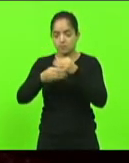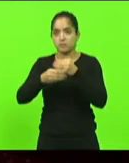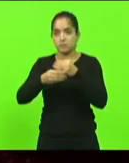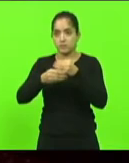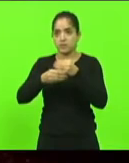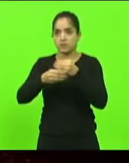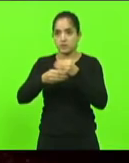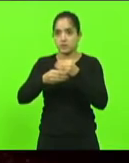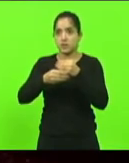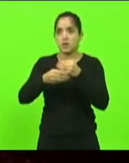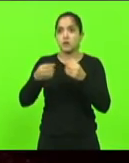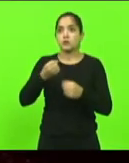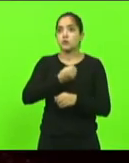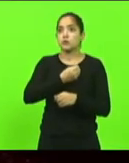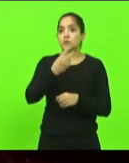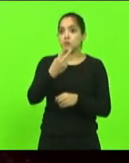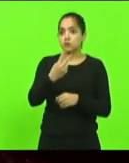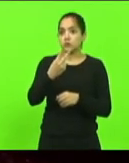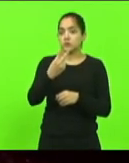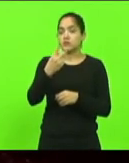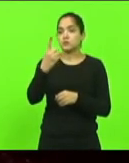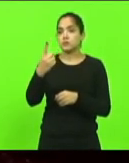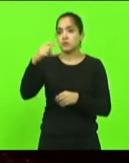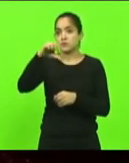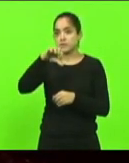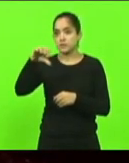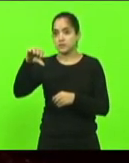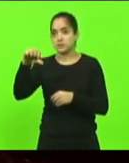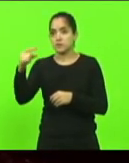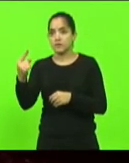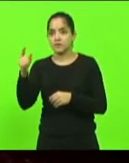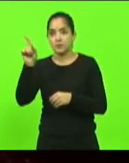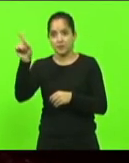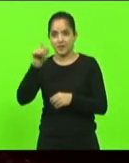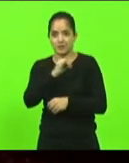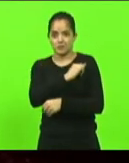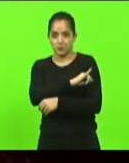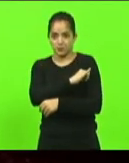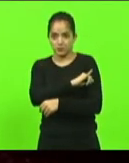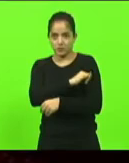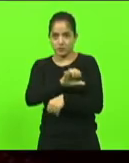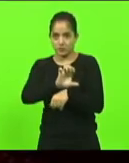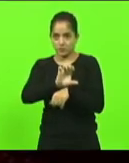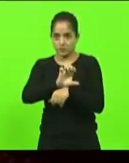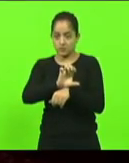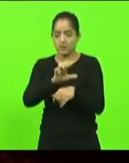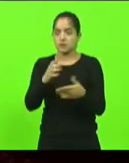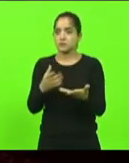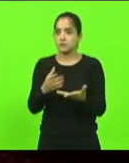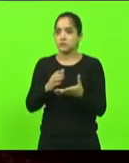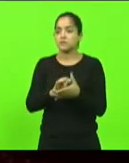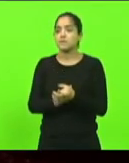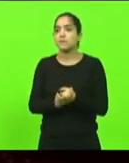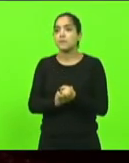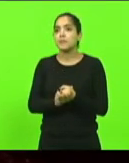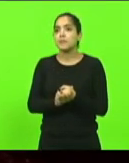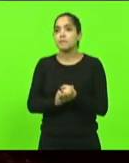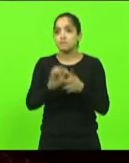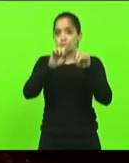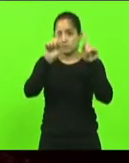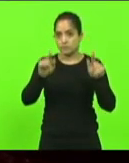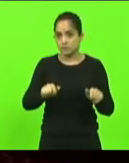número 2, de 1991, do Estado do Rio de Janeiro, que dispõe sobre o regime jurídico dos servidores